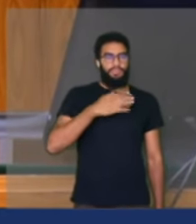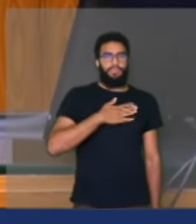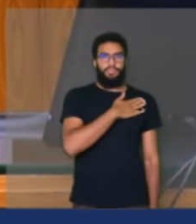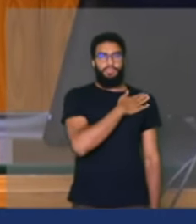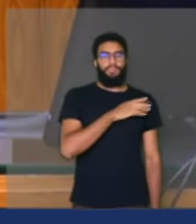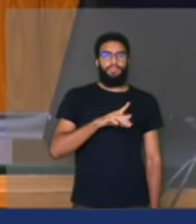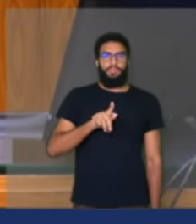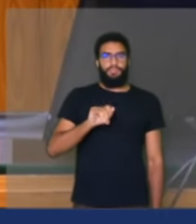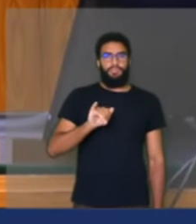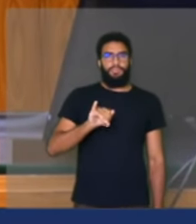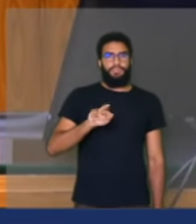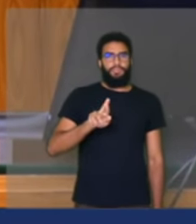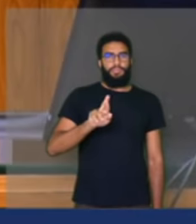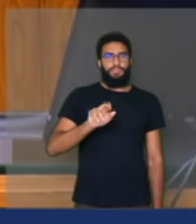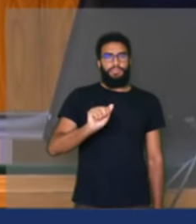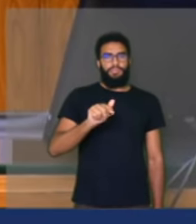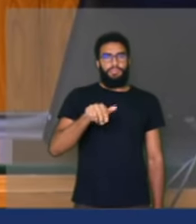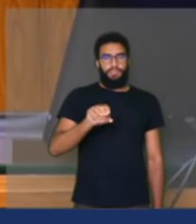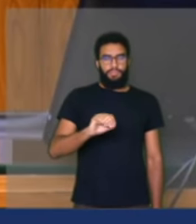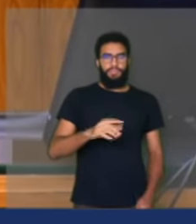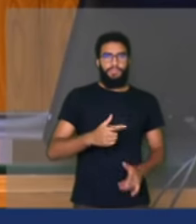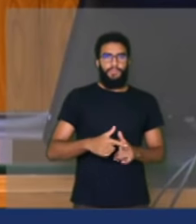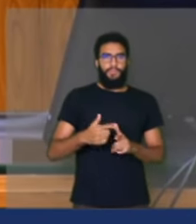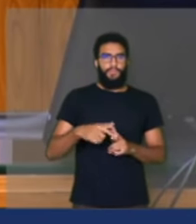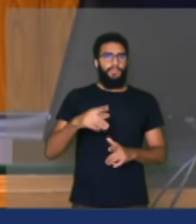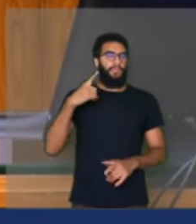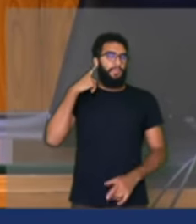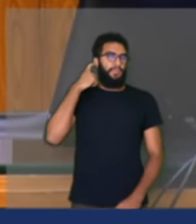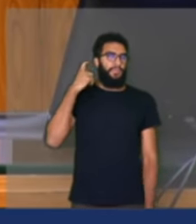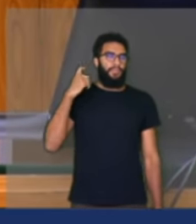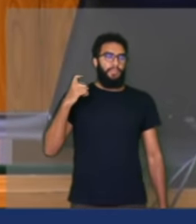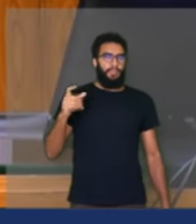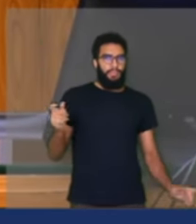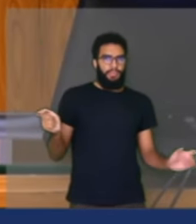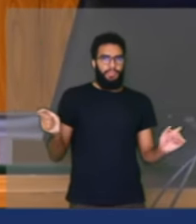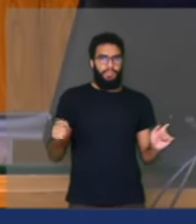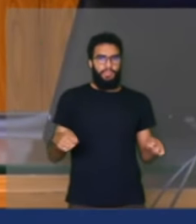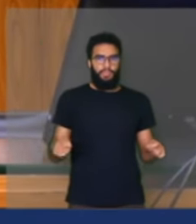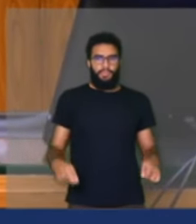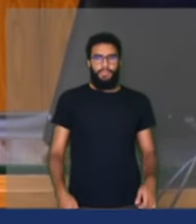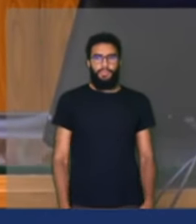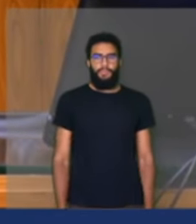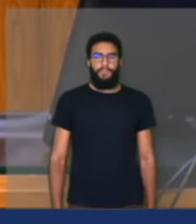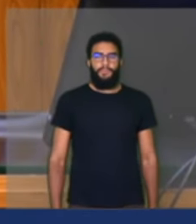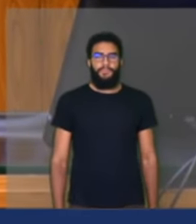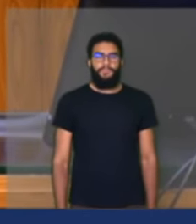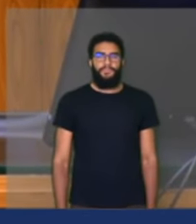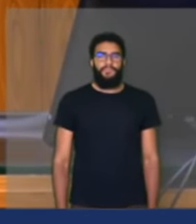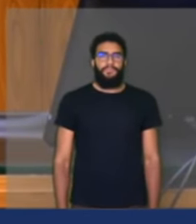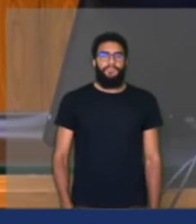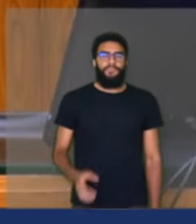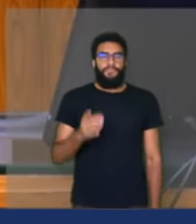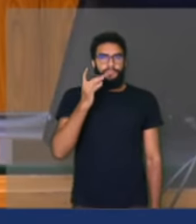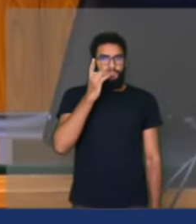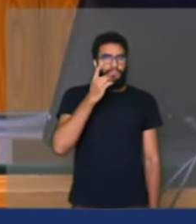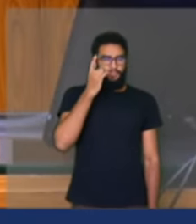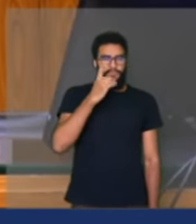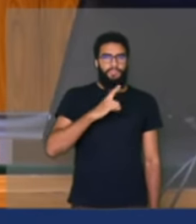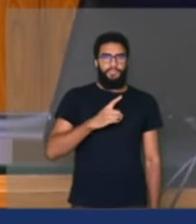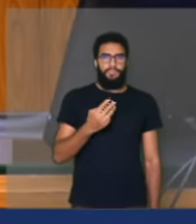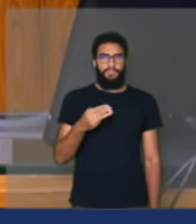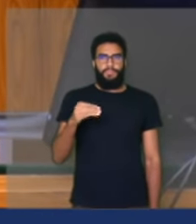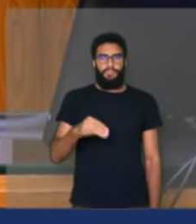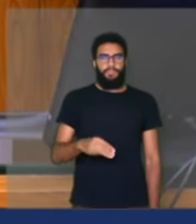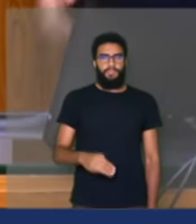que teve problemas com áudio, se ele tiver condições. Com a palavra, deputado, pelo prazo de três minutos.